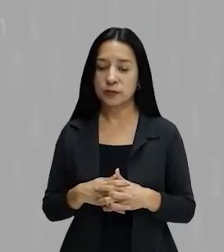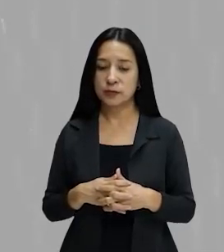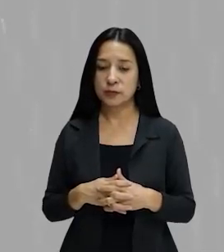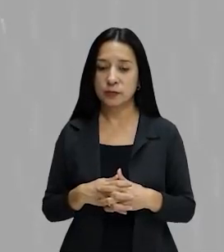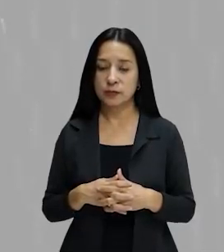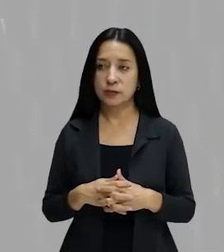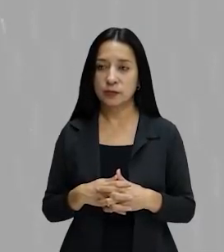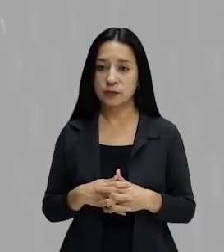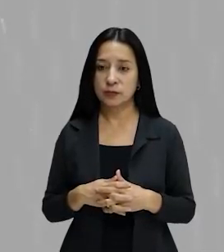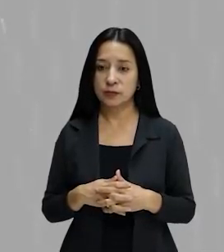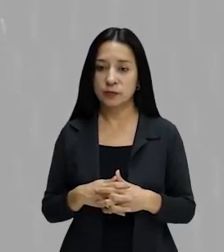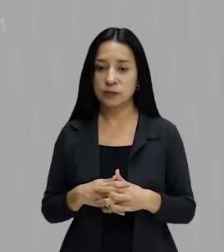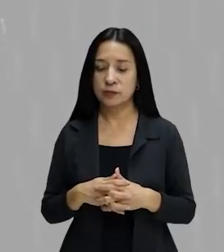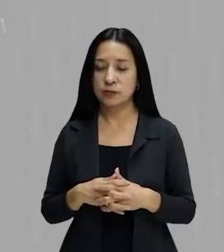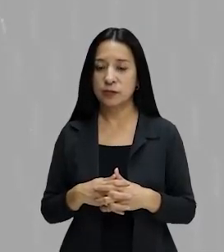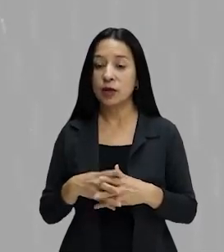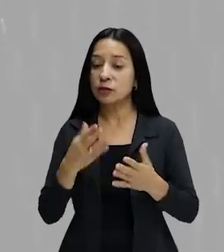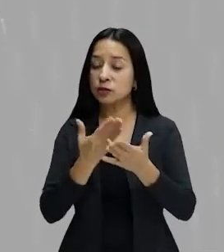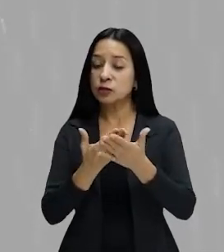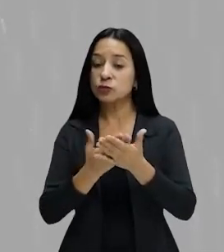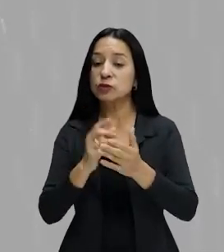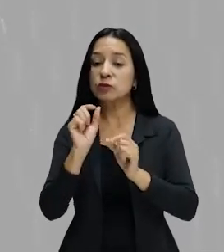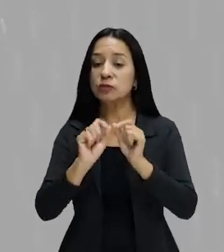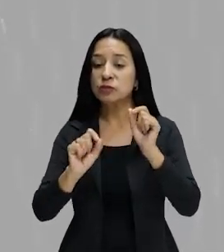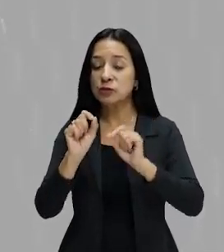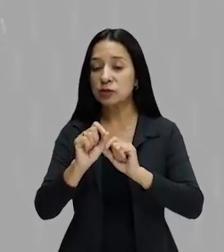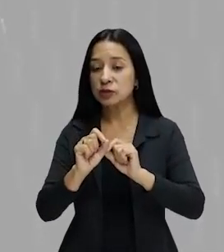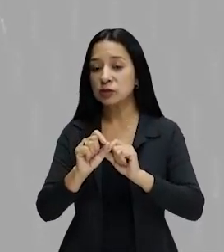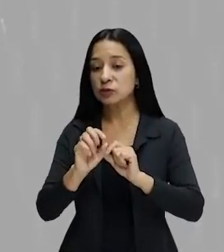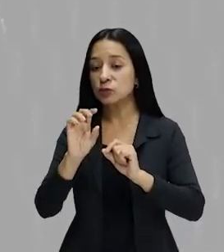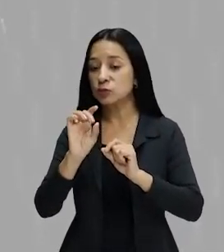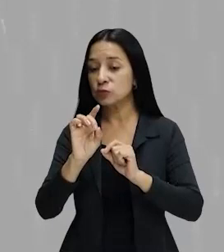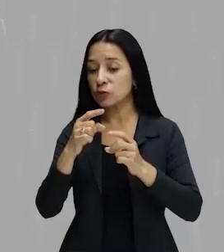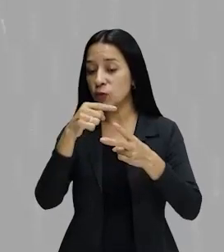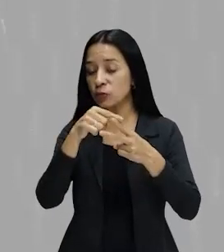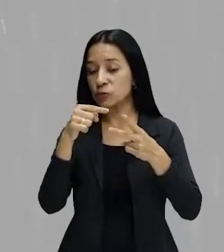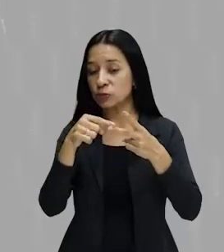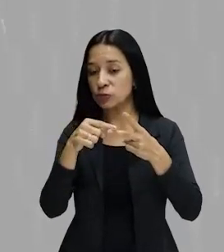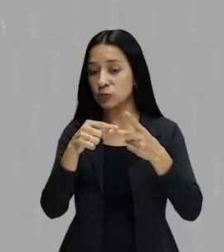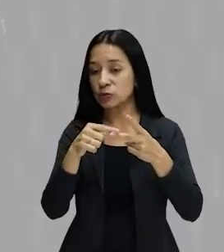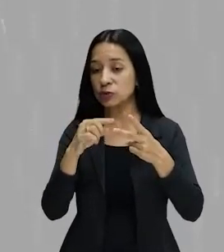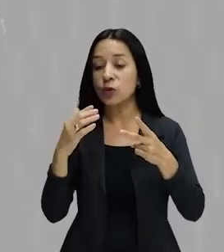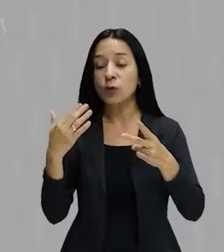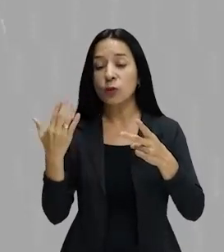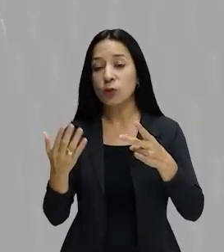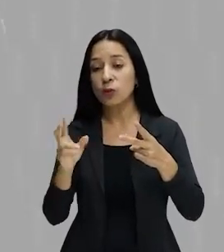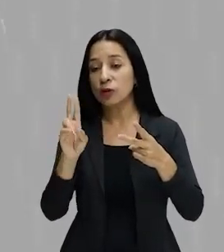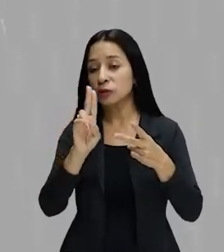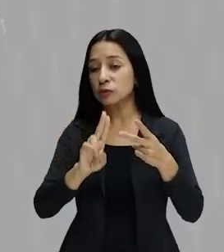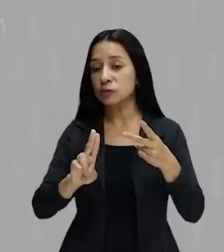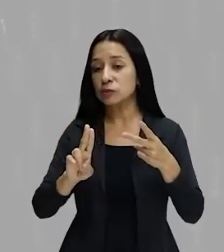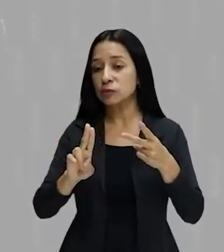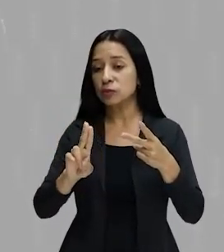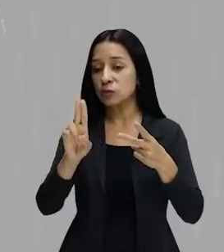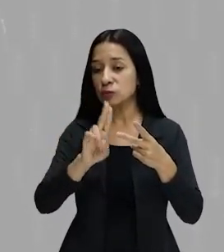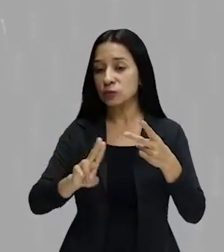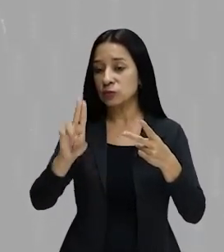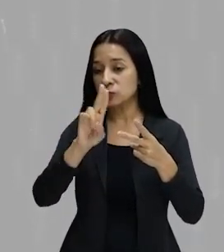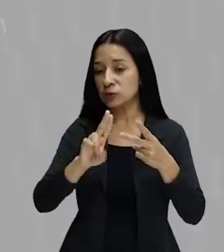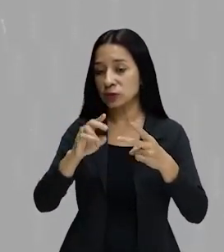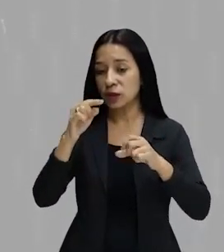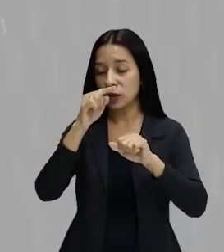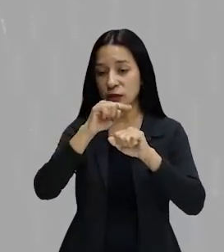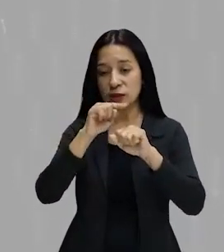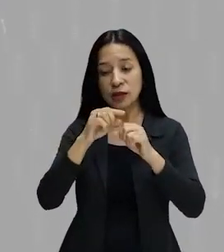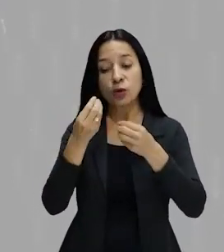feminino na frase original. Nós já vimos isso. Então, aqui só dois casos de quando eu devo usar a crase. Como é